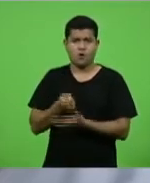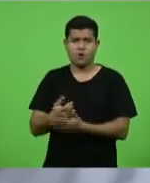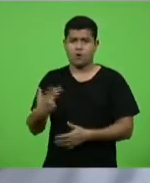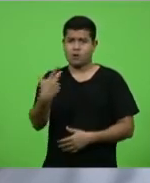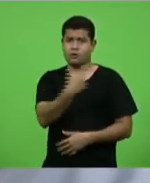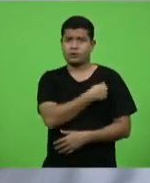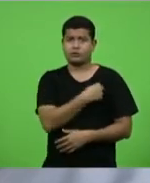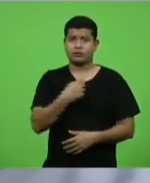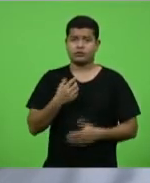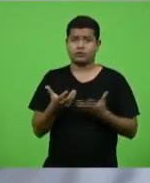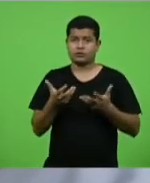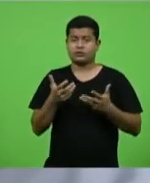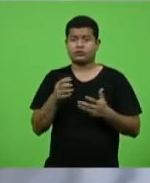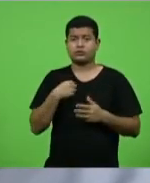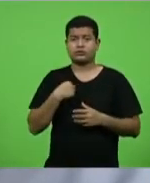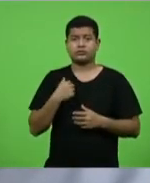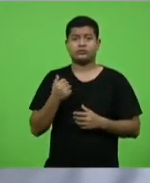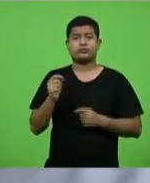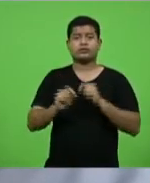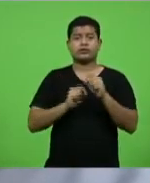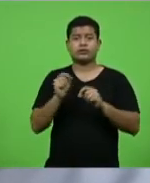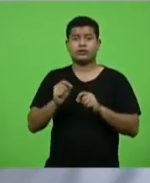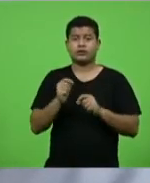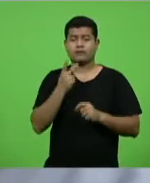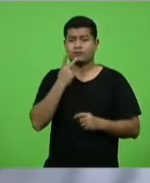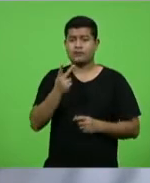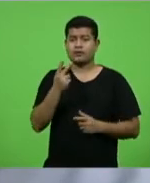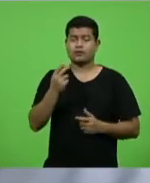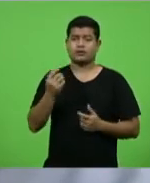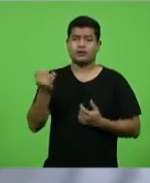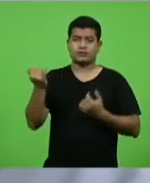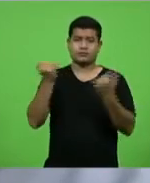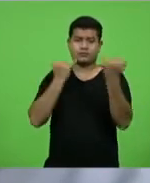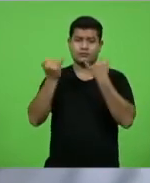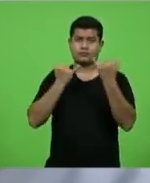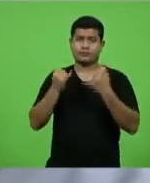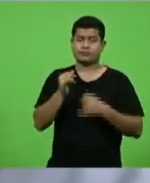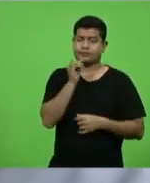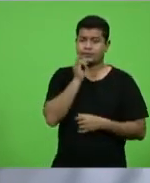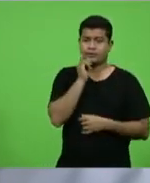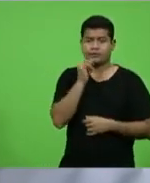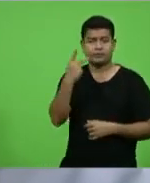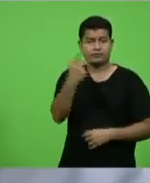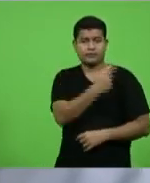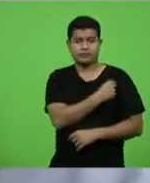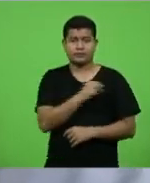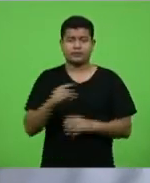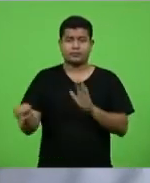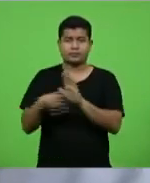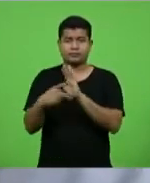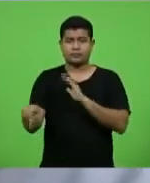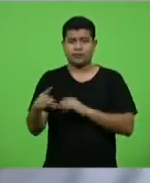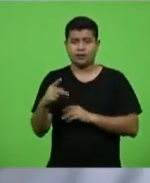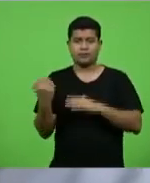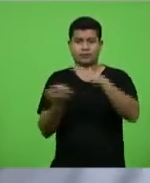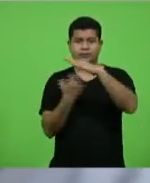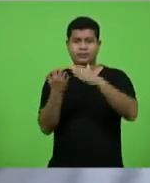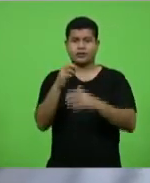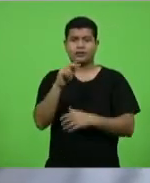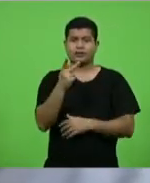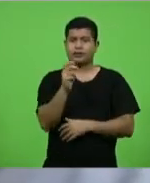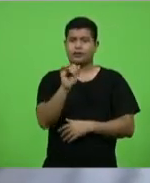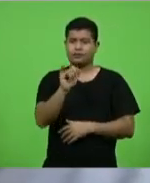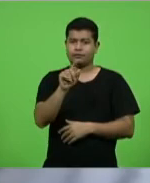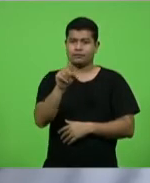mas só quero contribuir com uma informação. A questão da vacina da Pfizer, o governo federal no primeiro momento